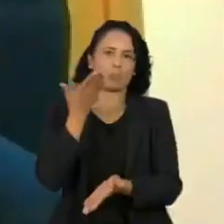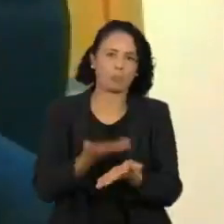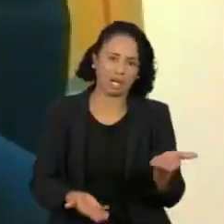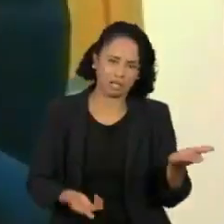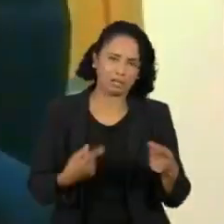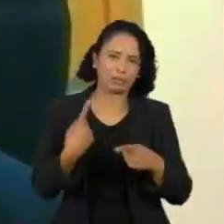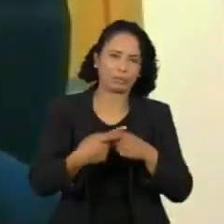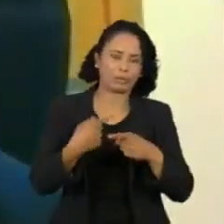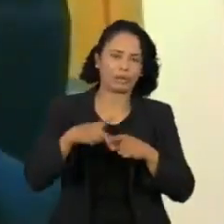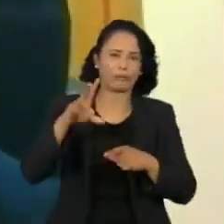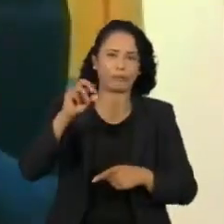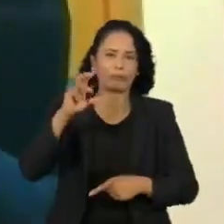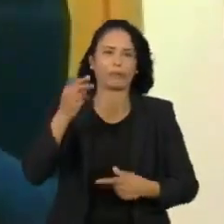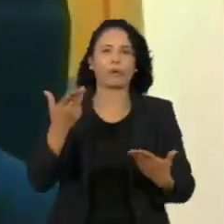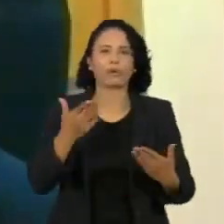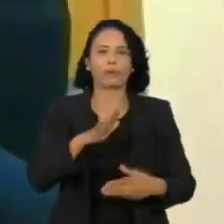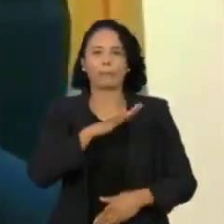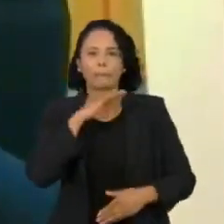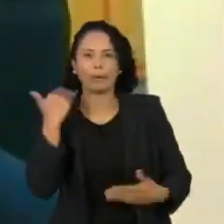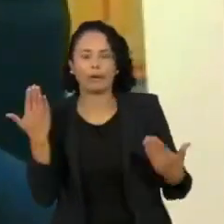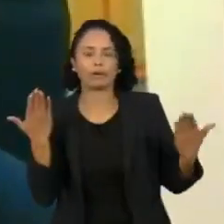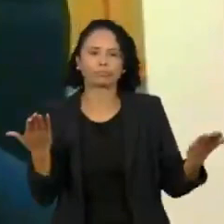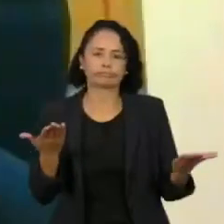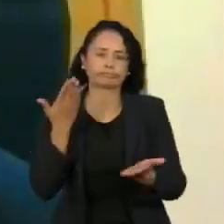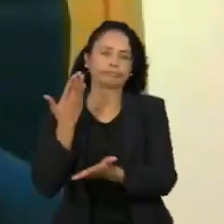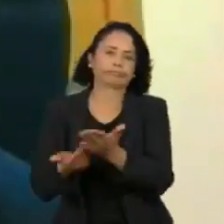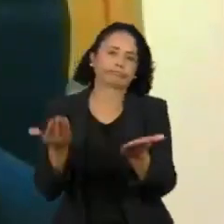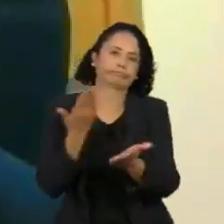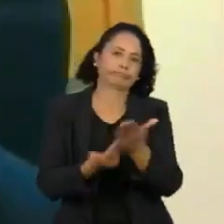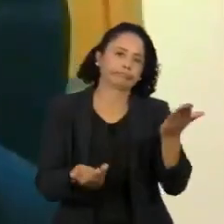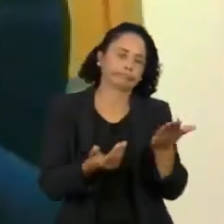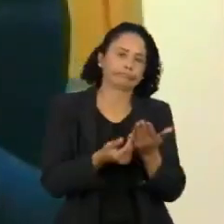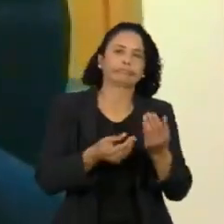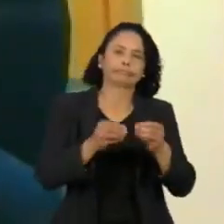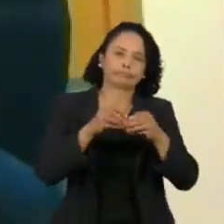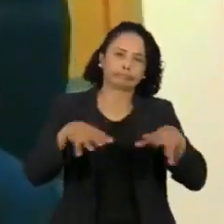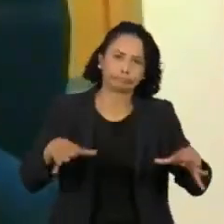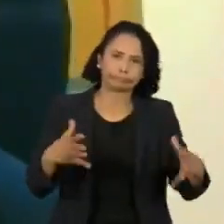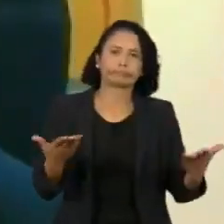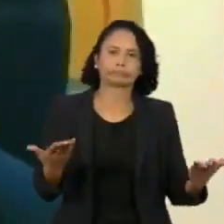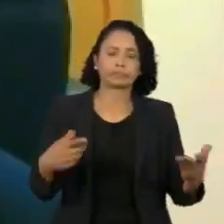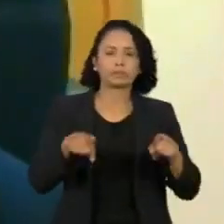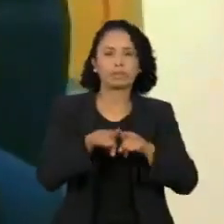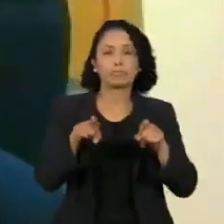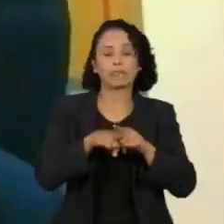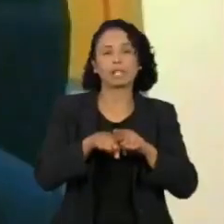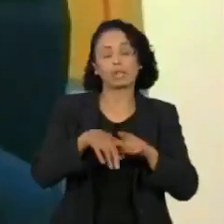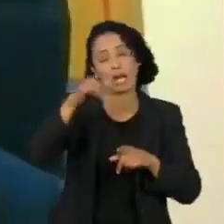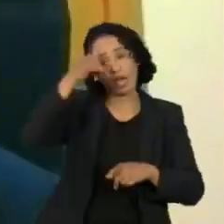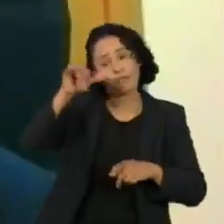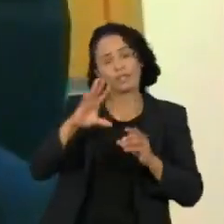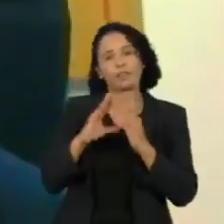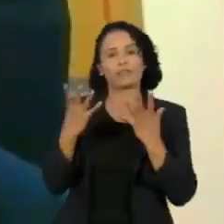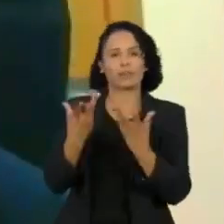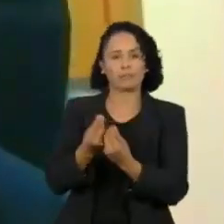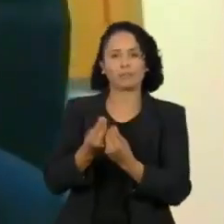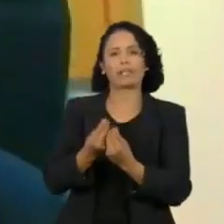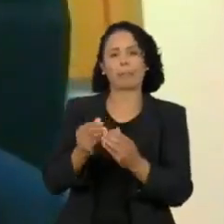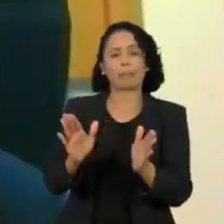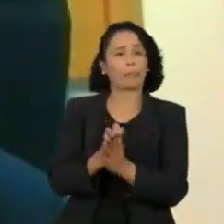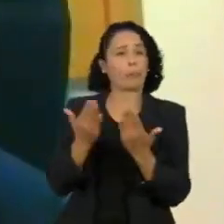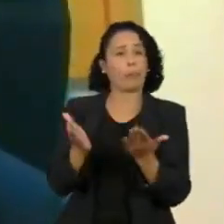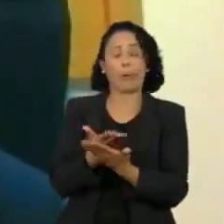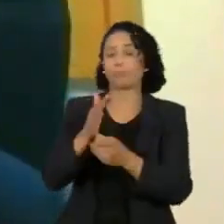dessas pessoas. É preciso ter ações de curto prazo para evitar que essa família entre numa situação de pobreza